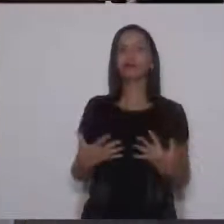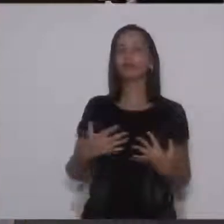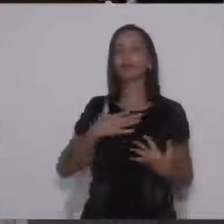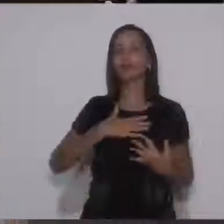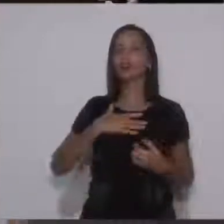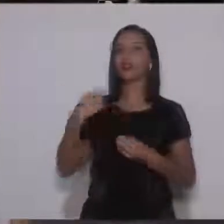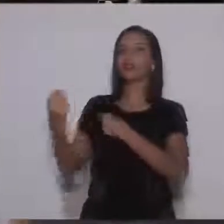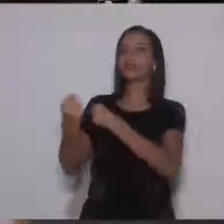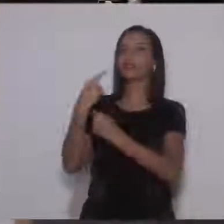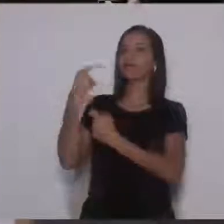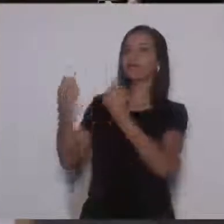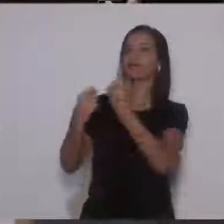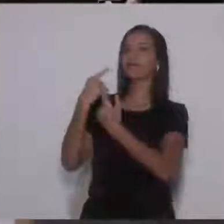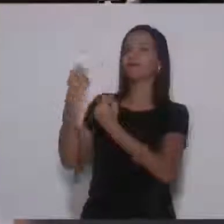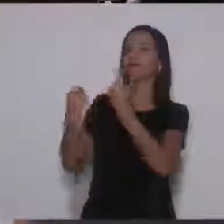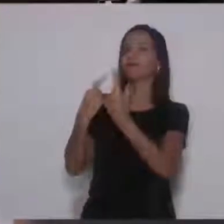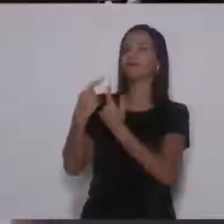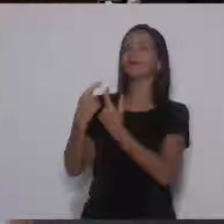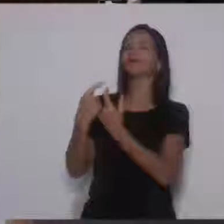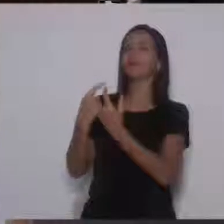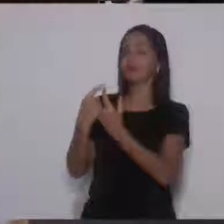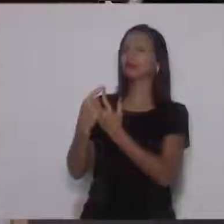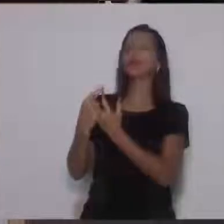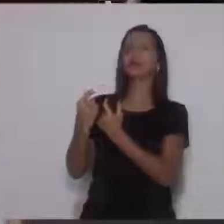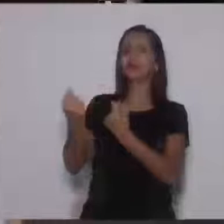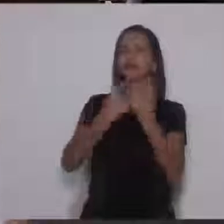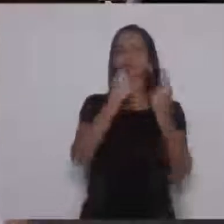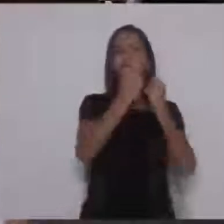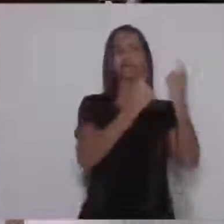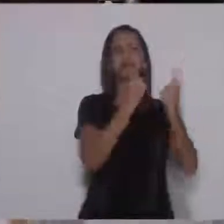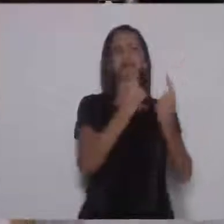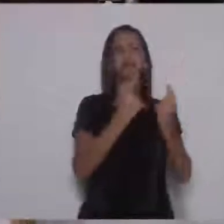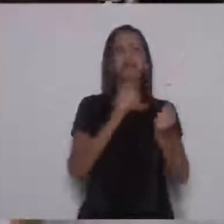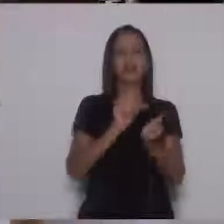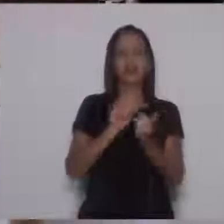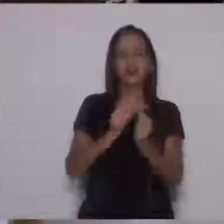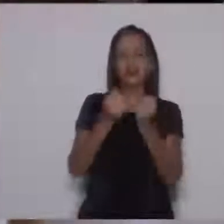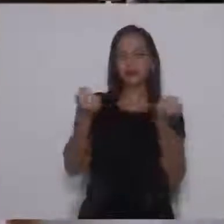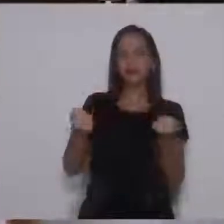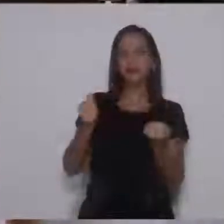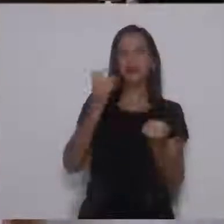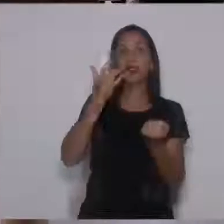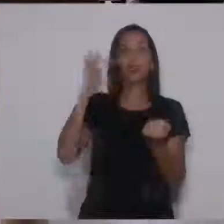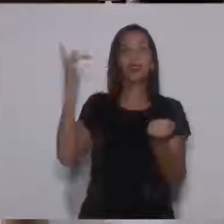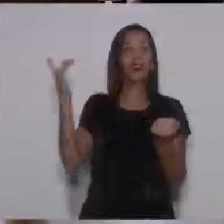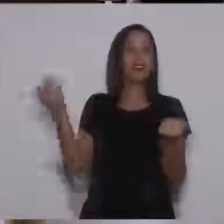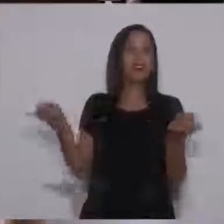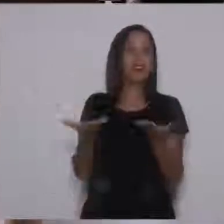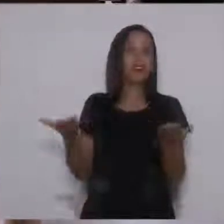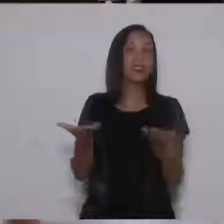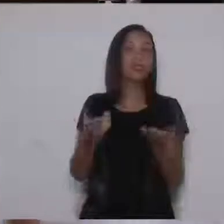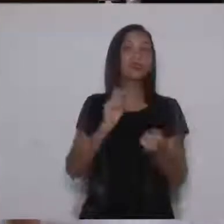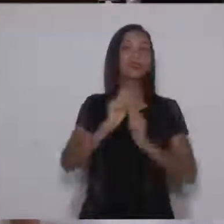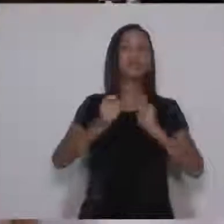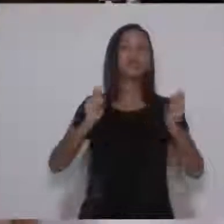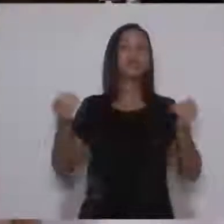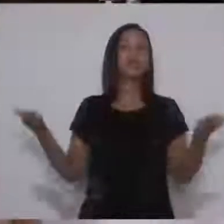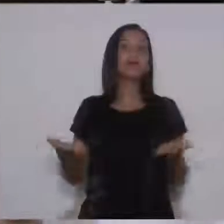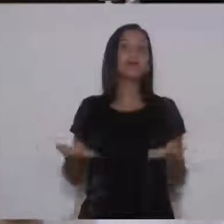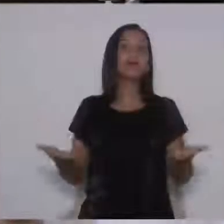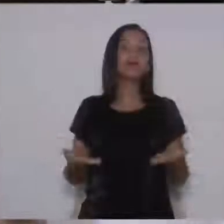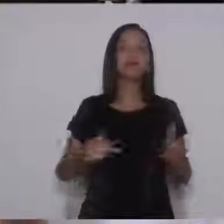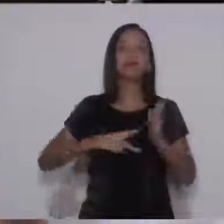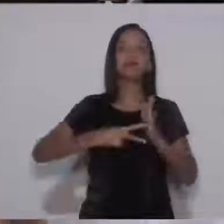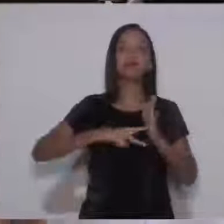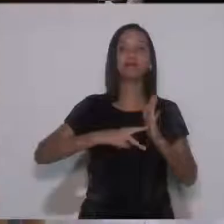Fui criticado várias vezes a questão do pão de ouro. Aí o que deu o pão de ouro? Quem está pagando ali embaixo? O